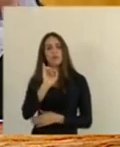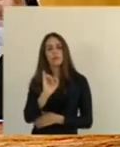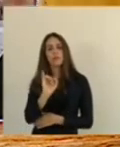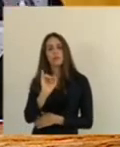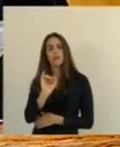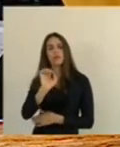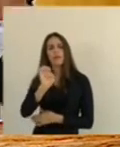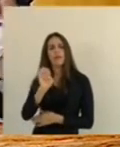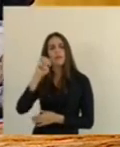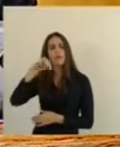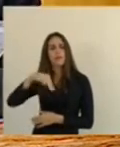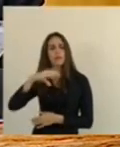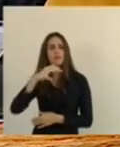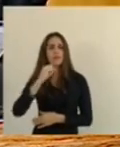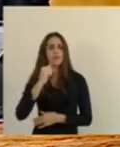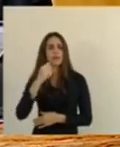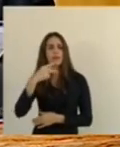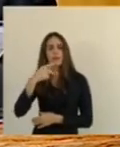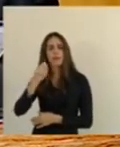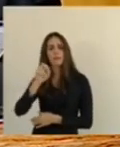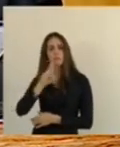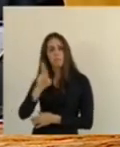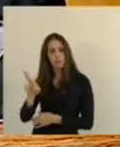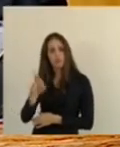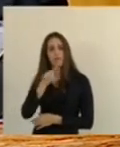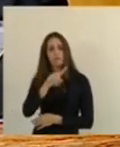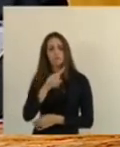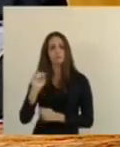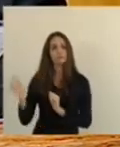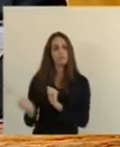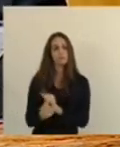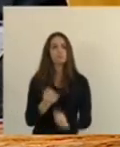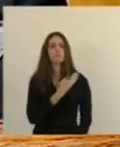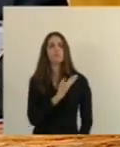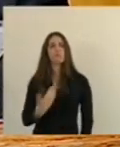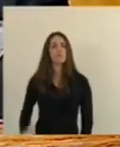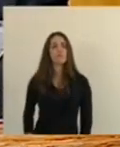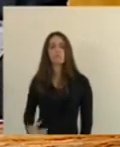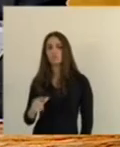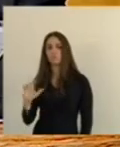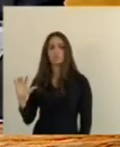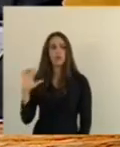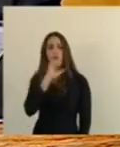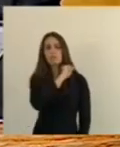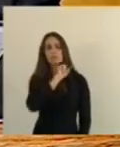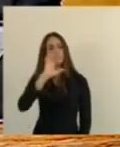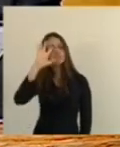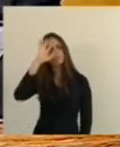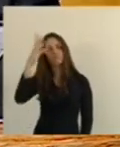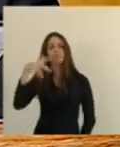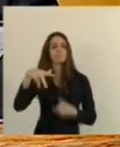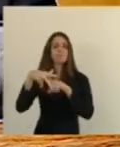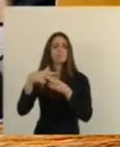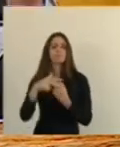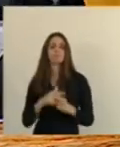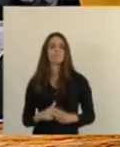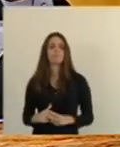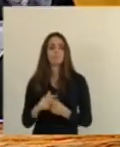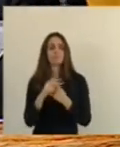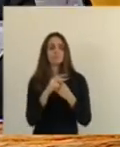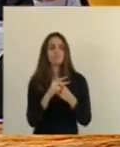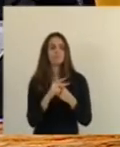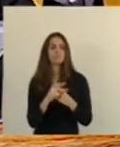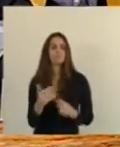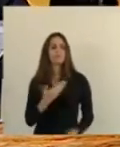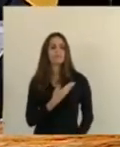ao governo do Estado, que ele toma providências imediatas aqui na reforma do Incapé. O governo